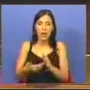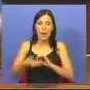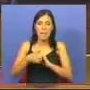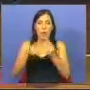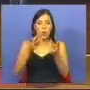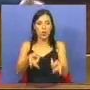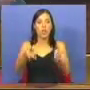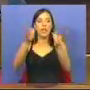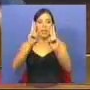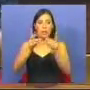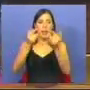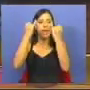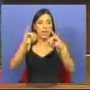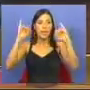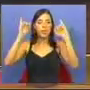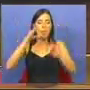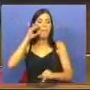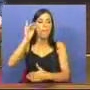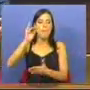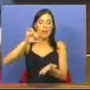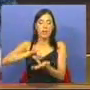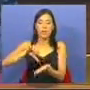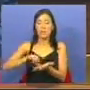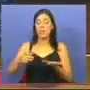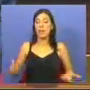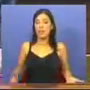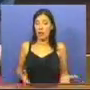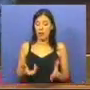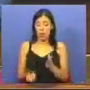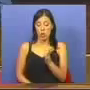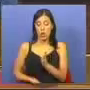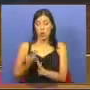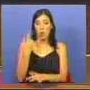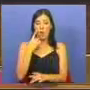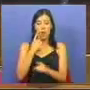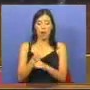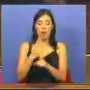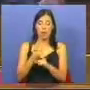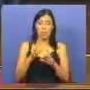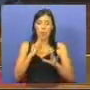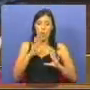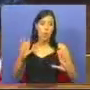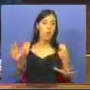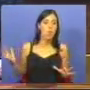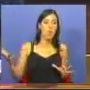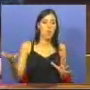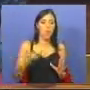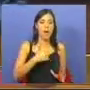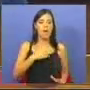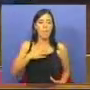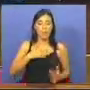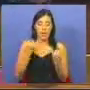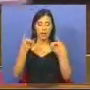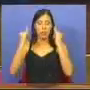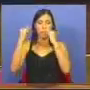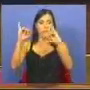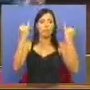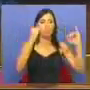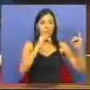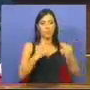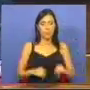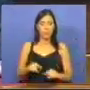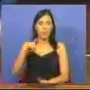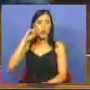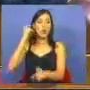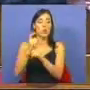aos liberais para a independência dos bancos centrais e para a constituição dessa galáxia de entidades independentes reguladoras ditas